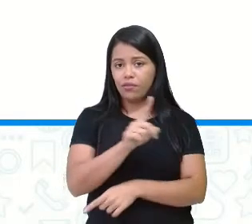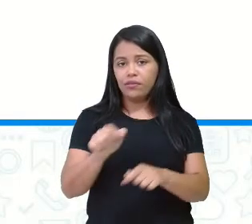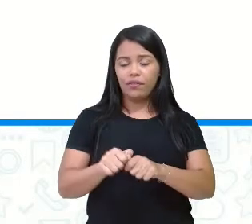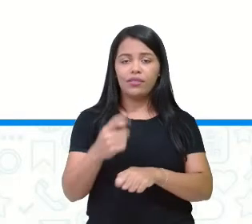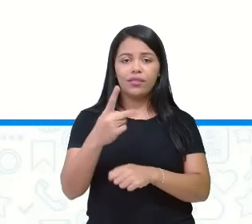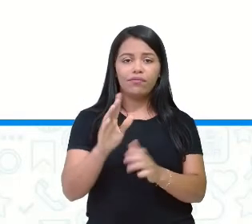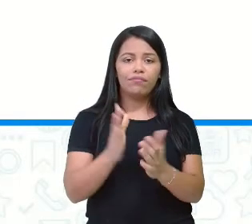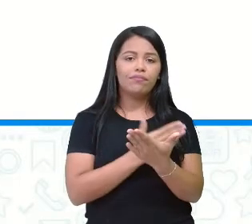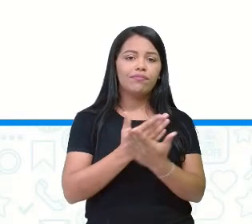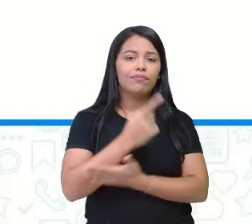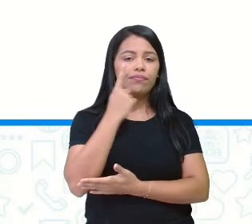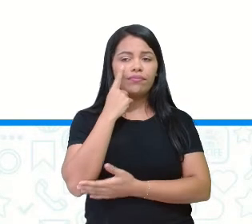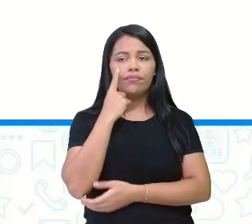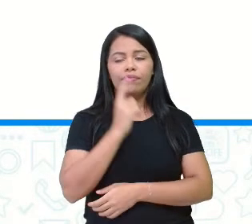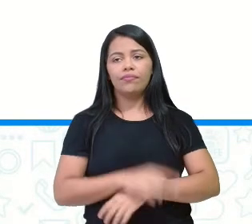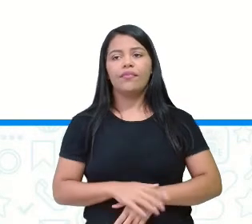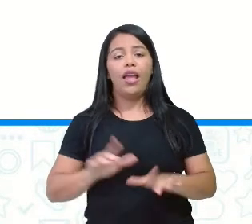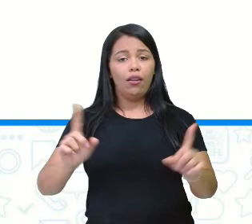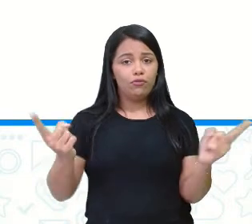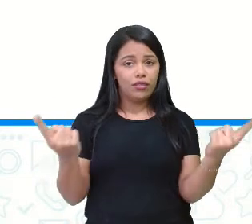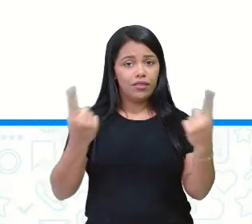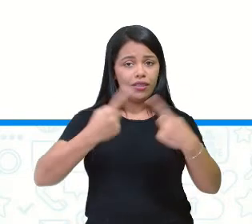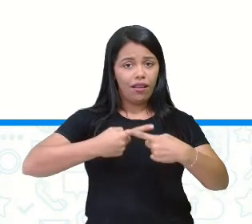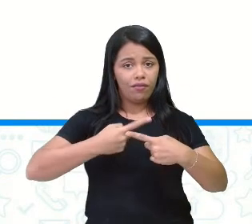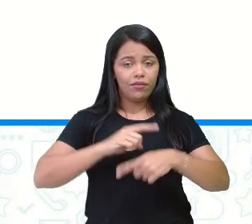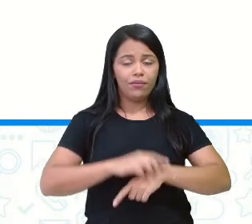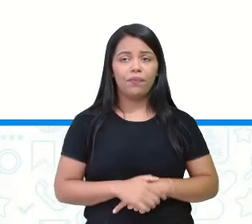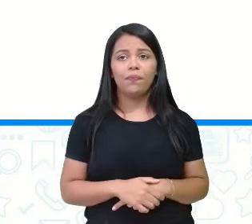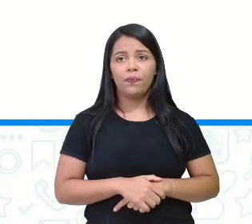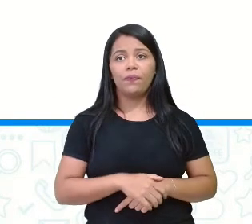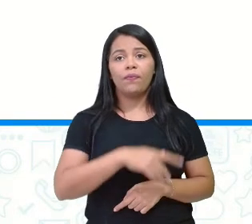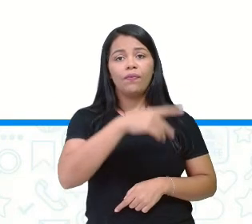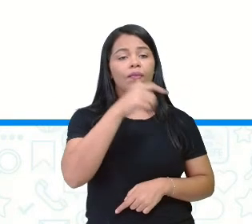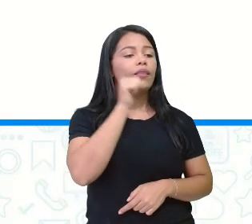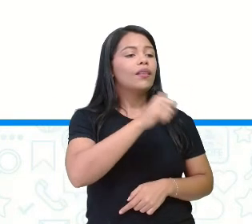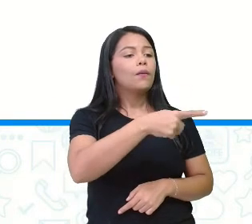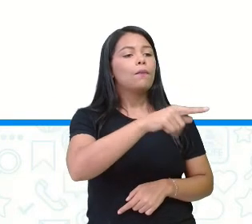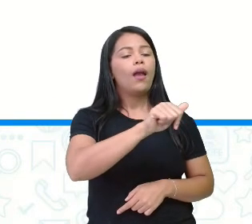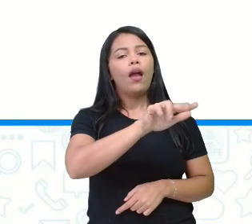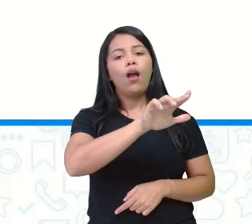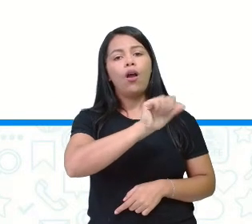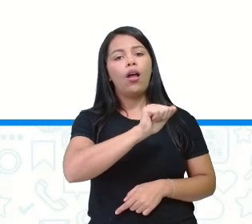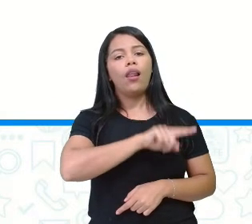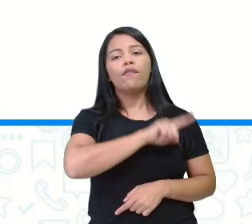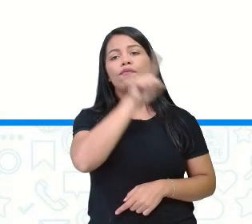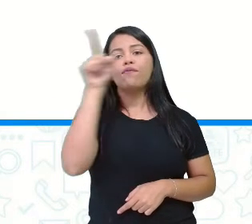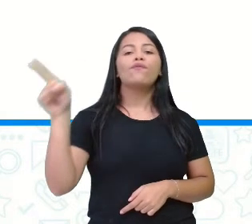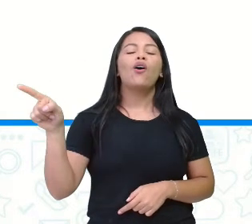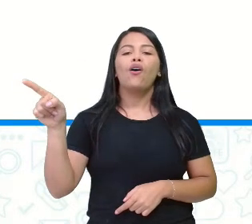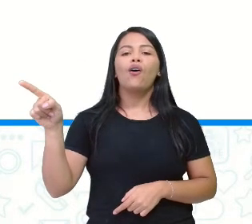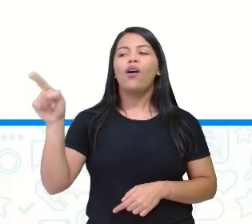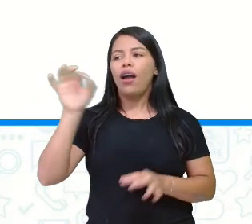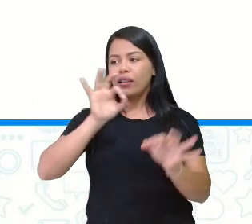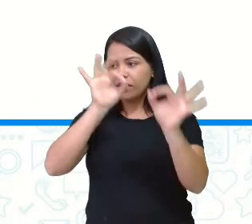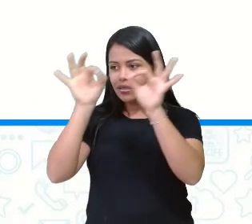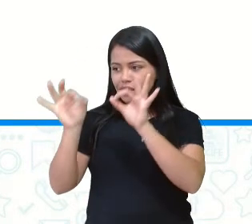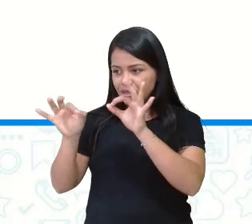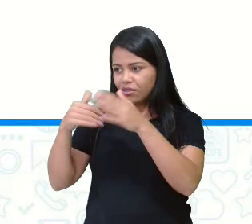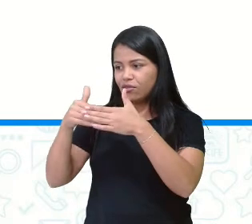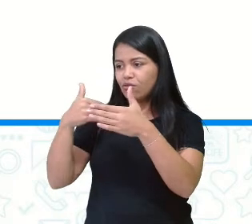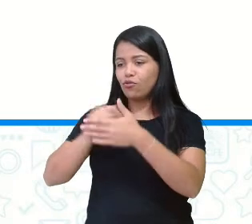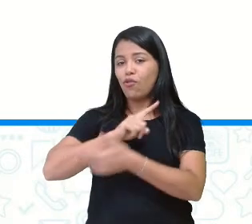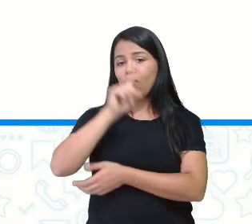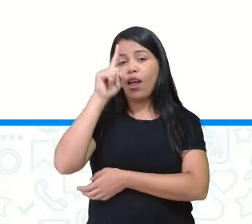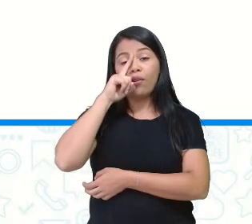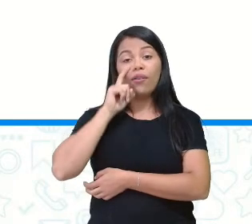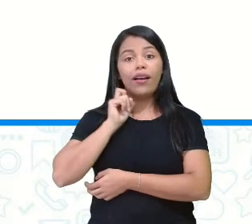caderno de vocês. Olha só. É um desafio. Paula foi assistir aos jogos na Copa do Catar. Aí, lá no Catar,